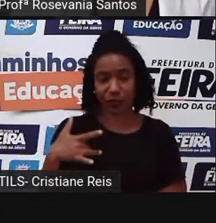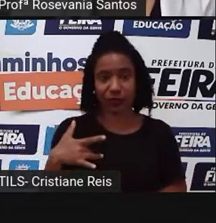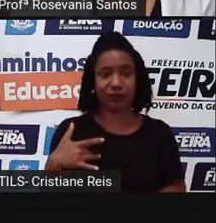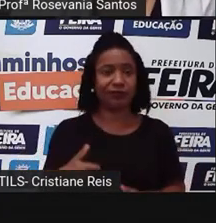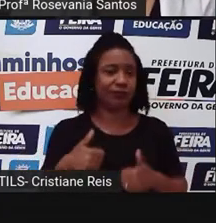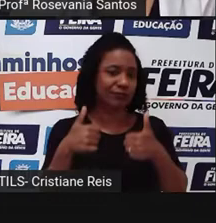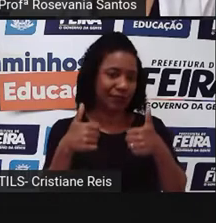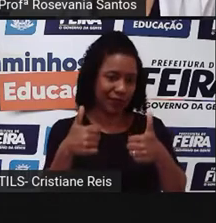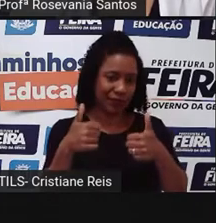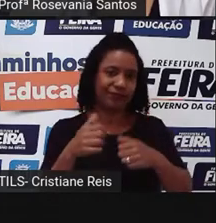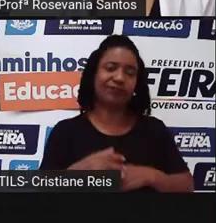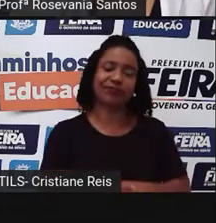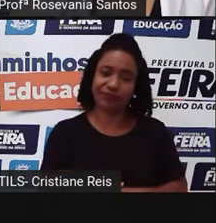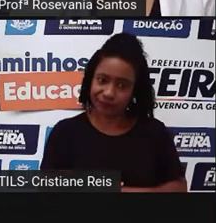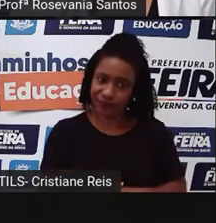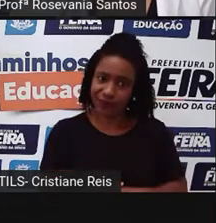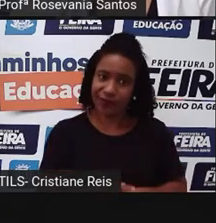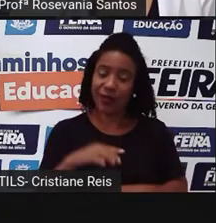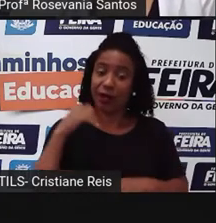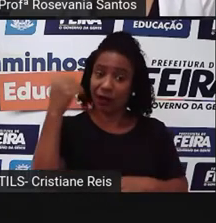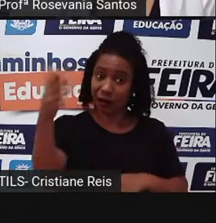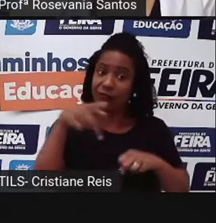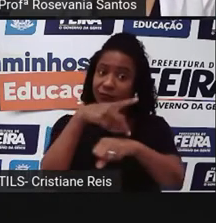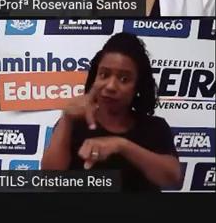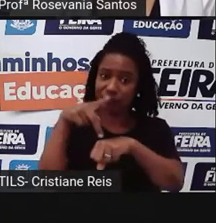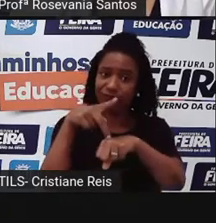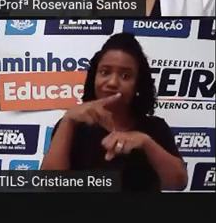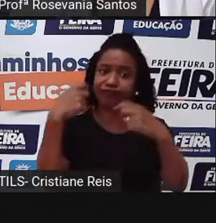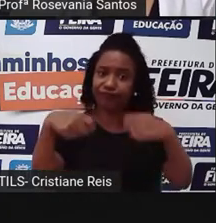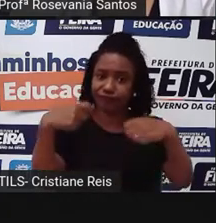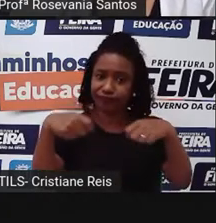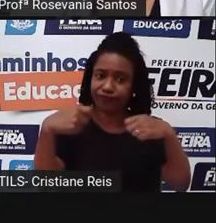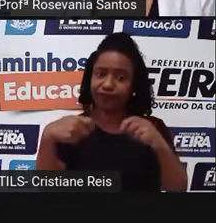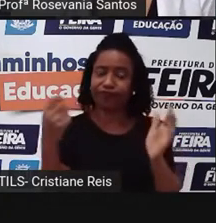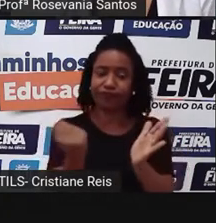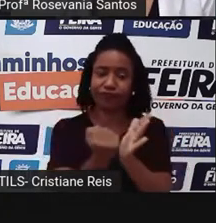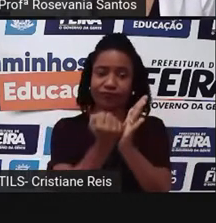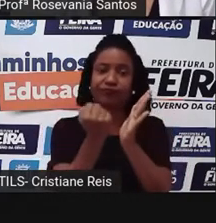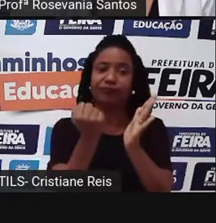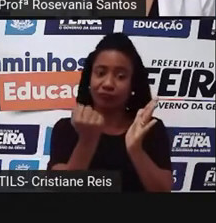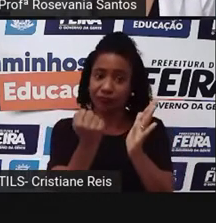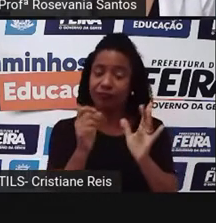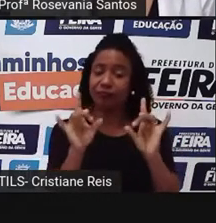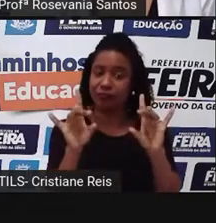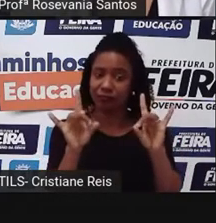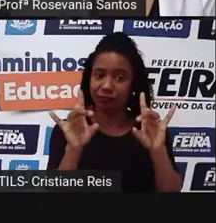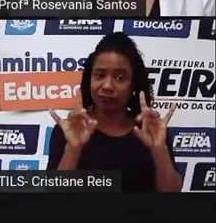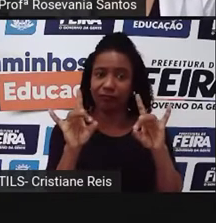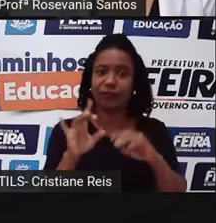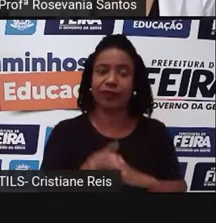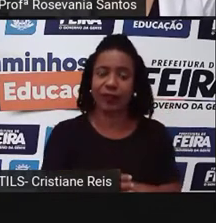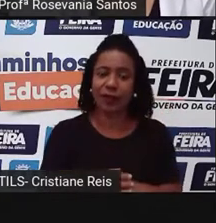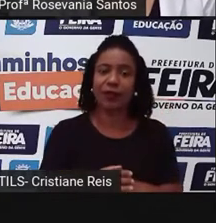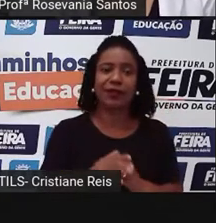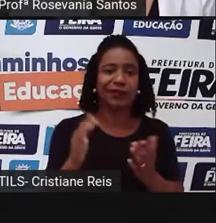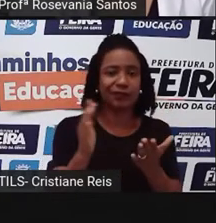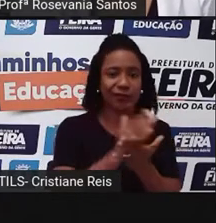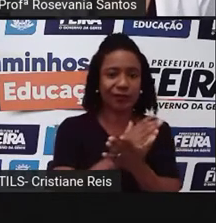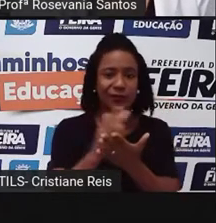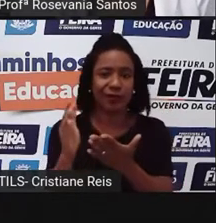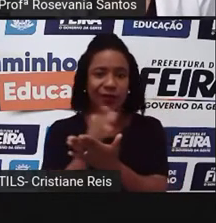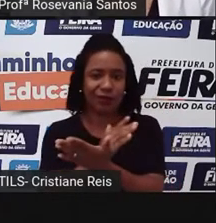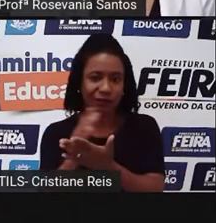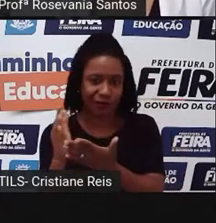padrão de exigência internacional, né? Foram casos isolados, mas, de qualquer forma, gerou notícias